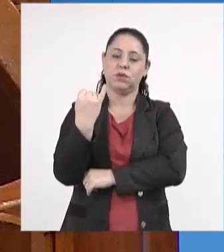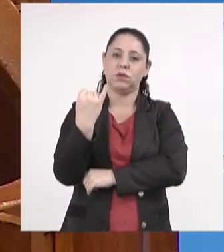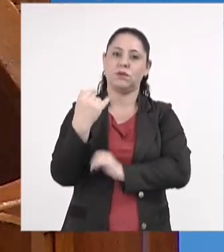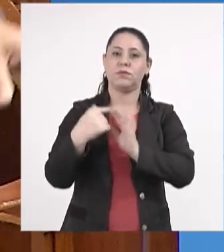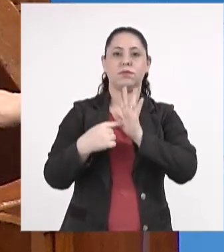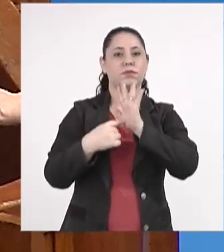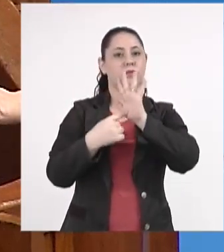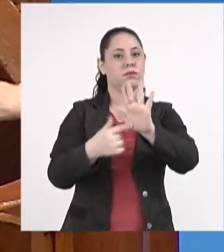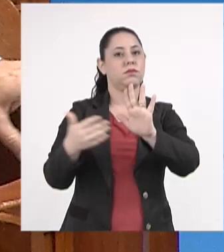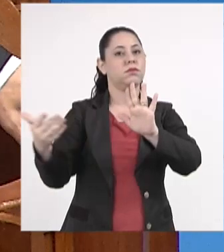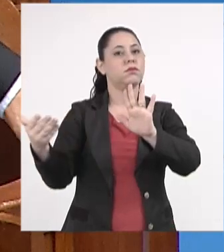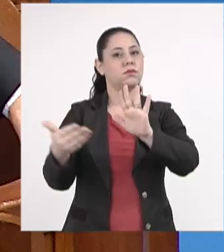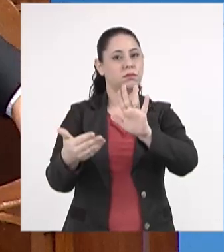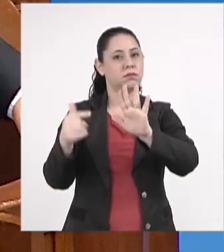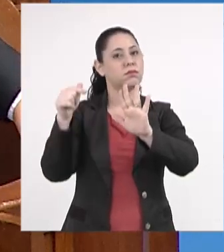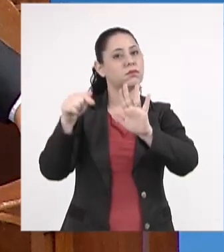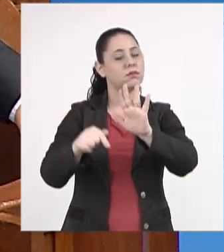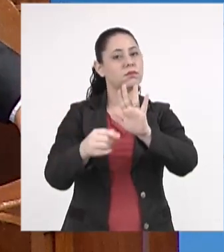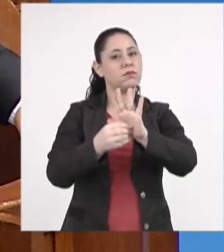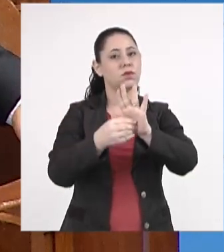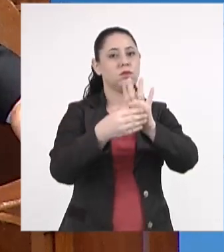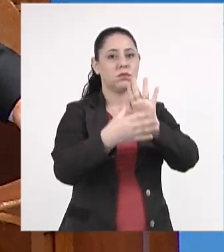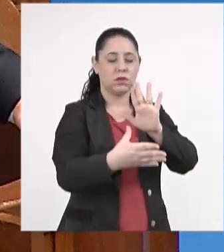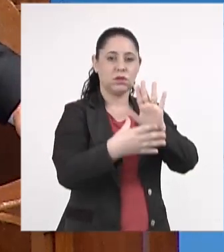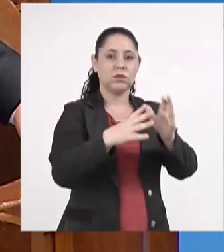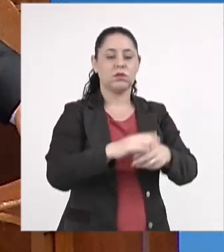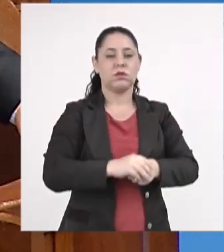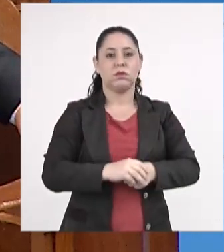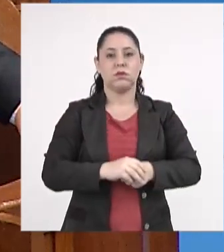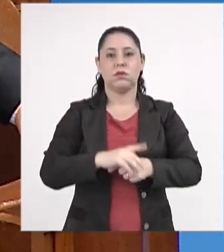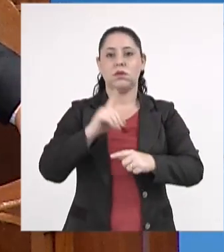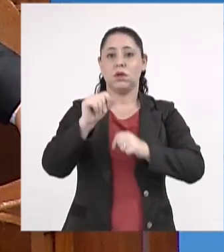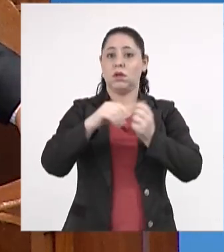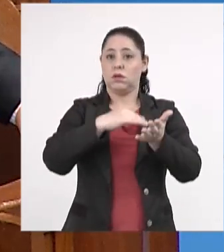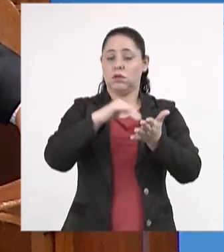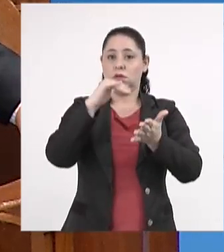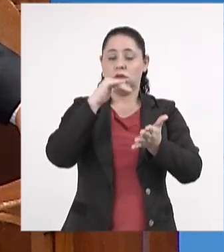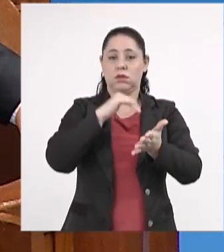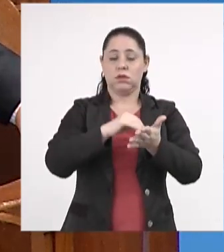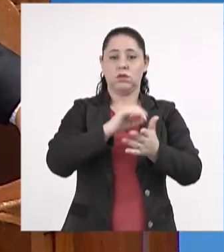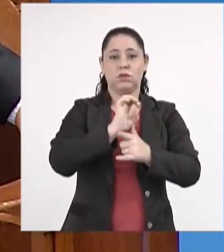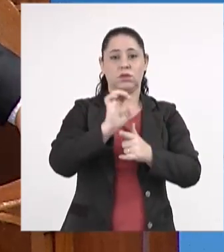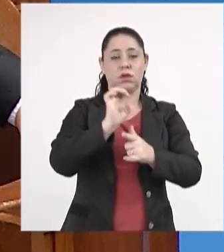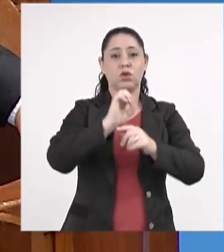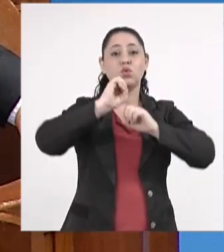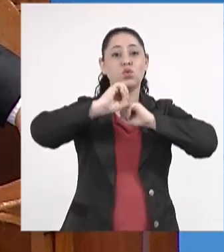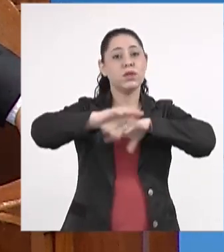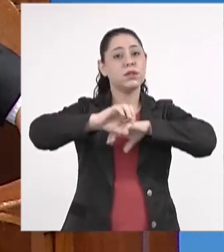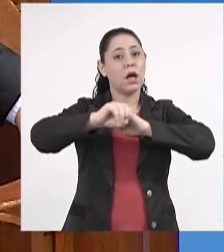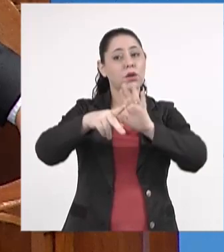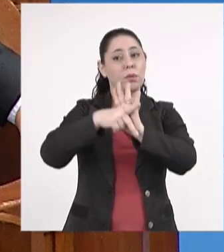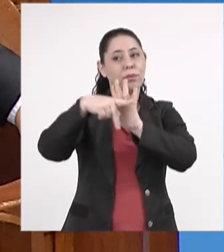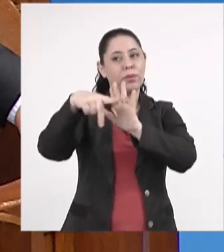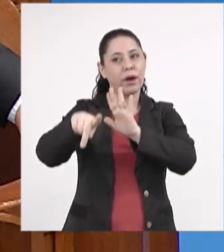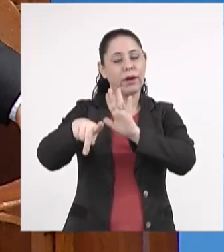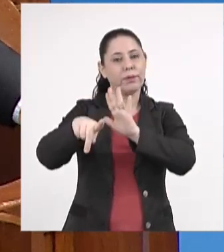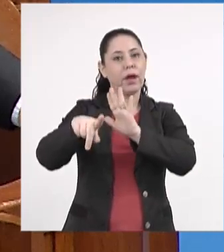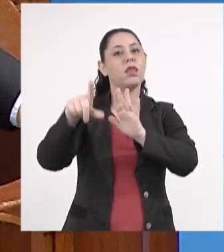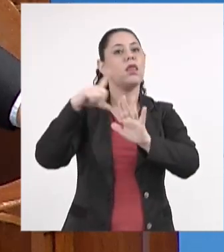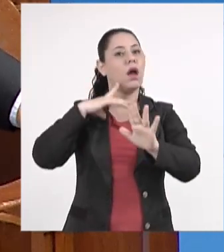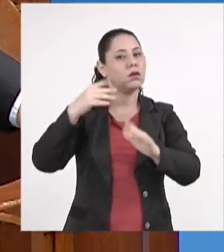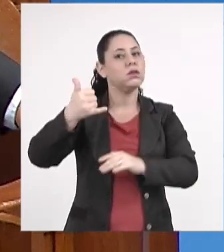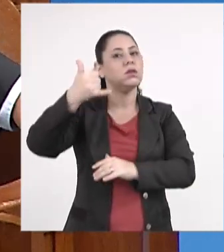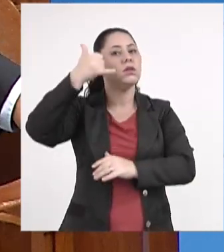apresentamos hoje aqui uma indicação, que a Secretaria de Educação do Estado entre em